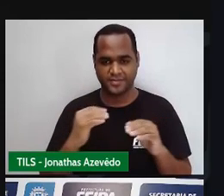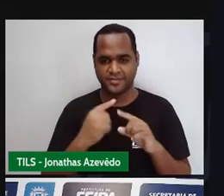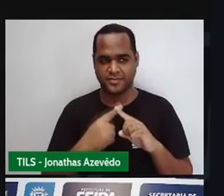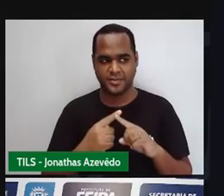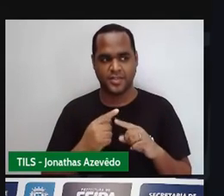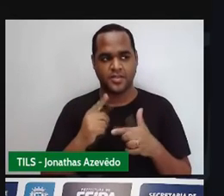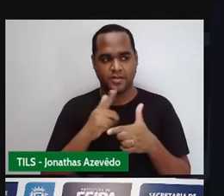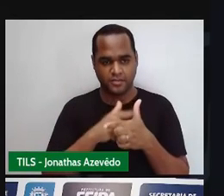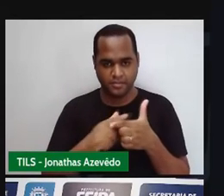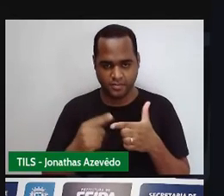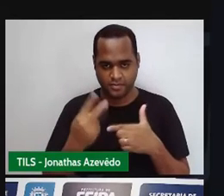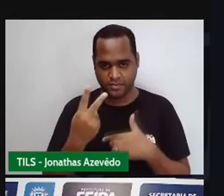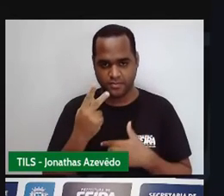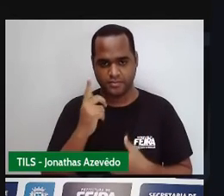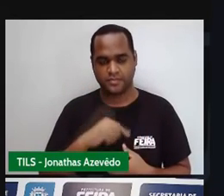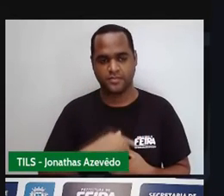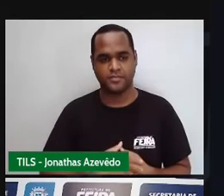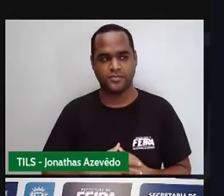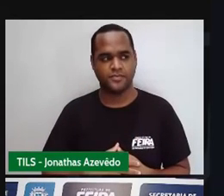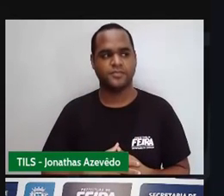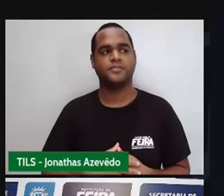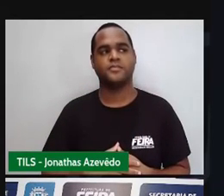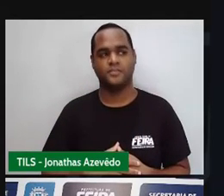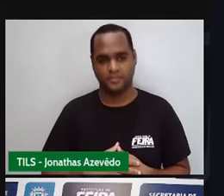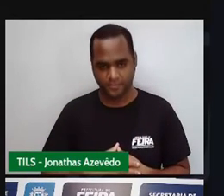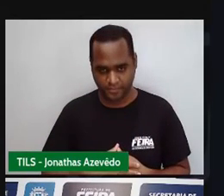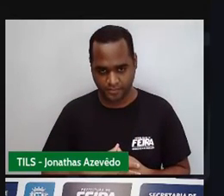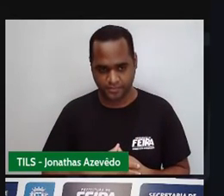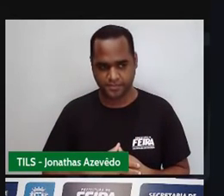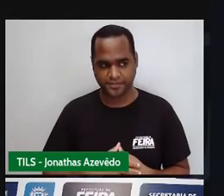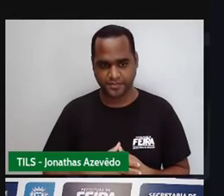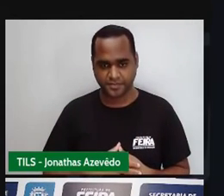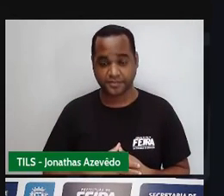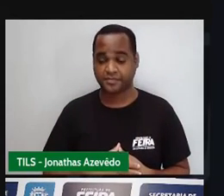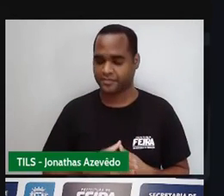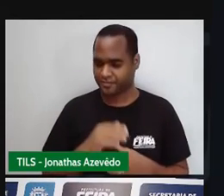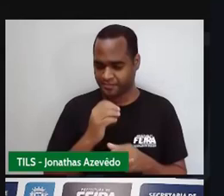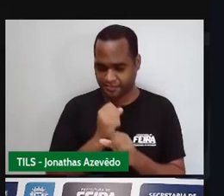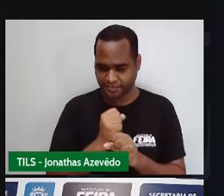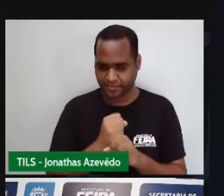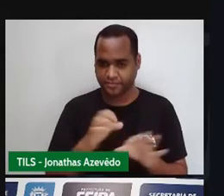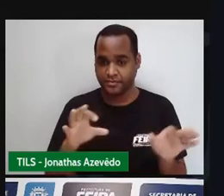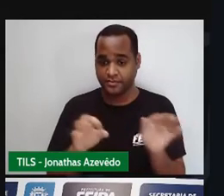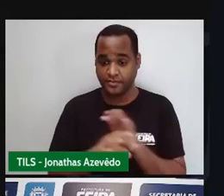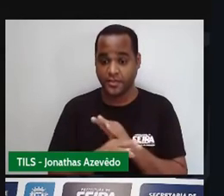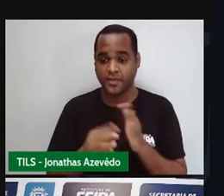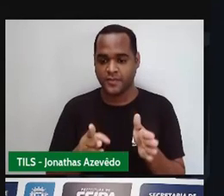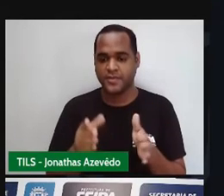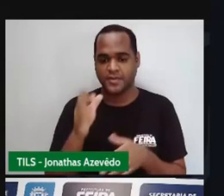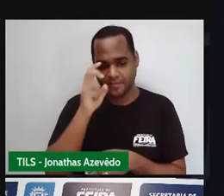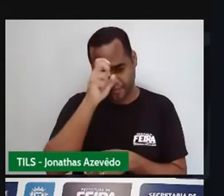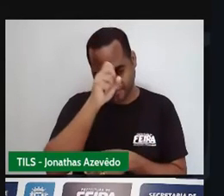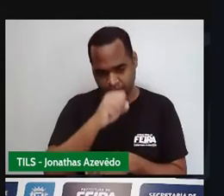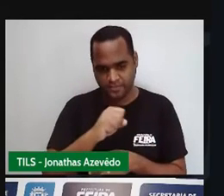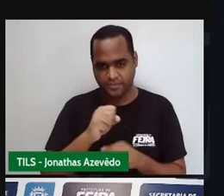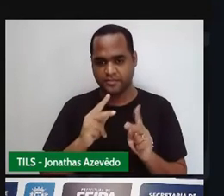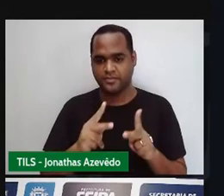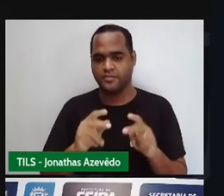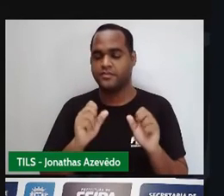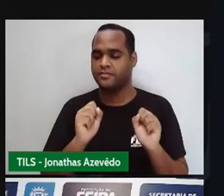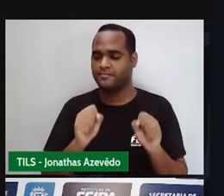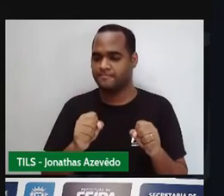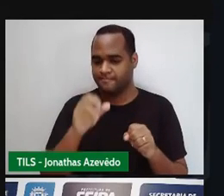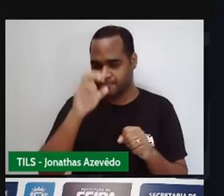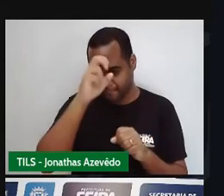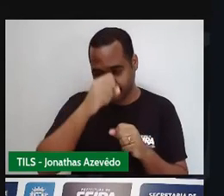2 beleza mas a aula acaba você continua aprendendo apenas observando